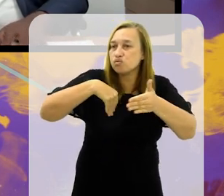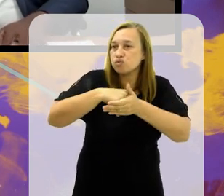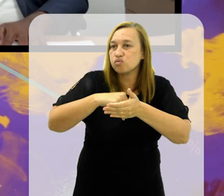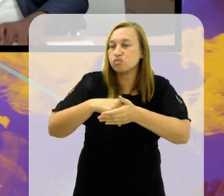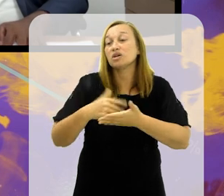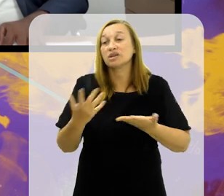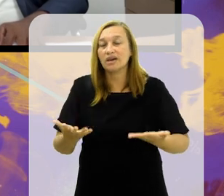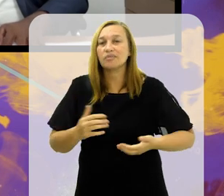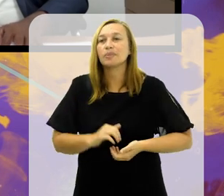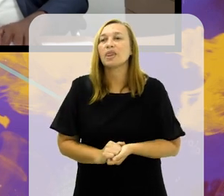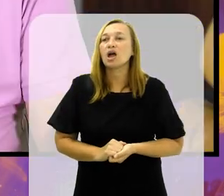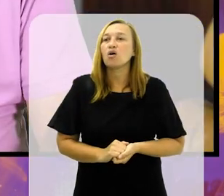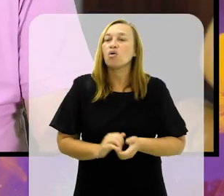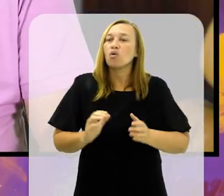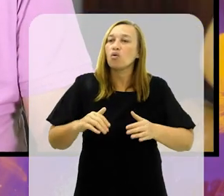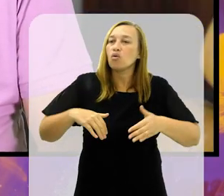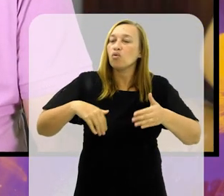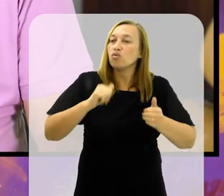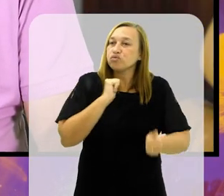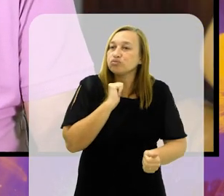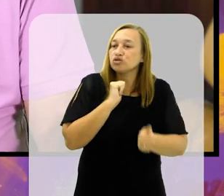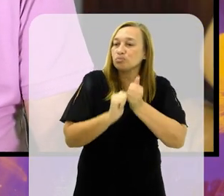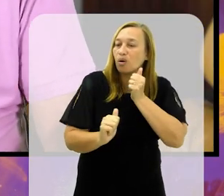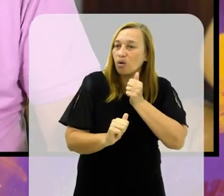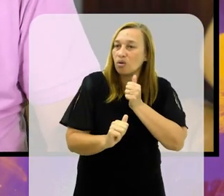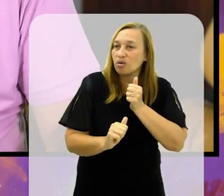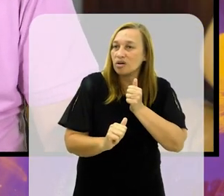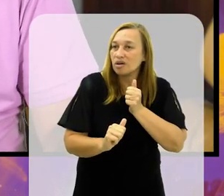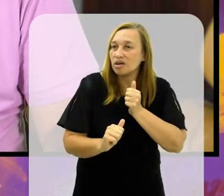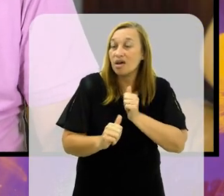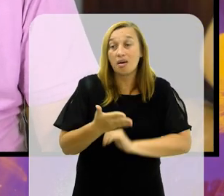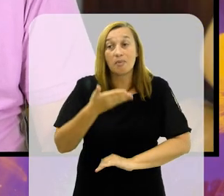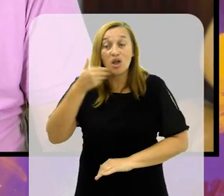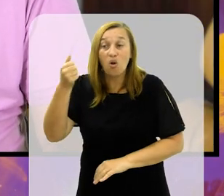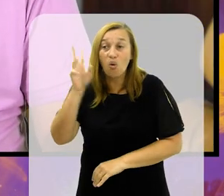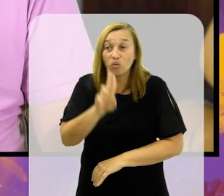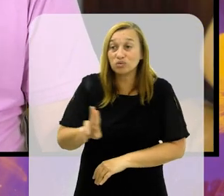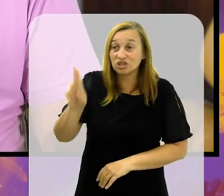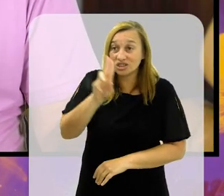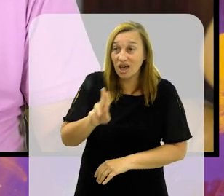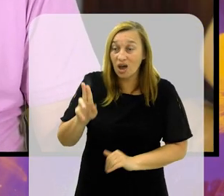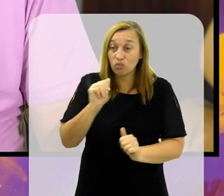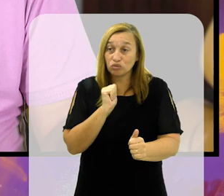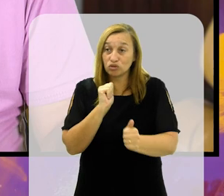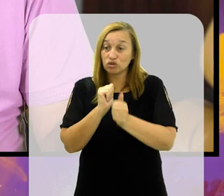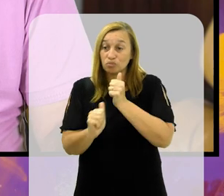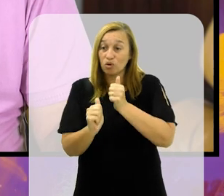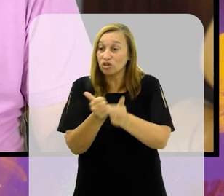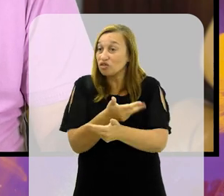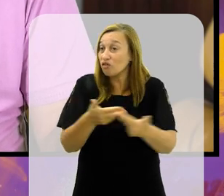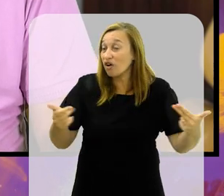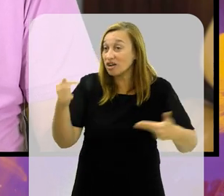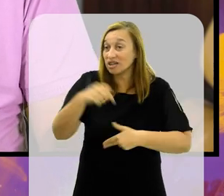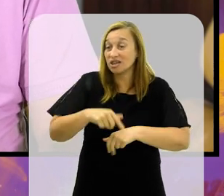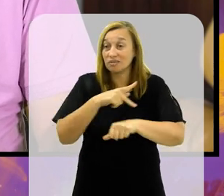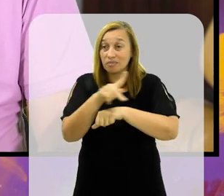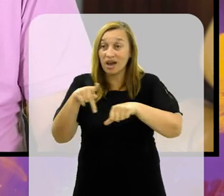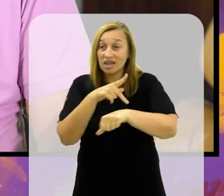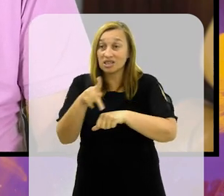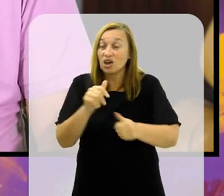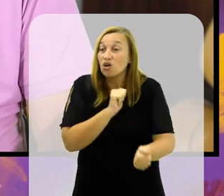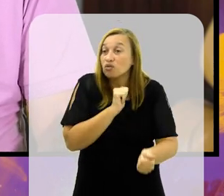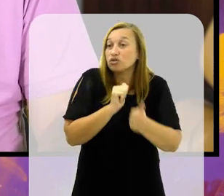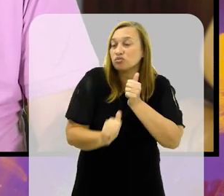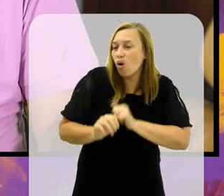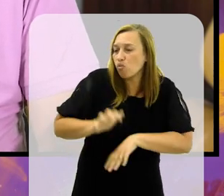é a preferência da grande maioria, o futebol, e nada melhor do que utilizar o esporte aqui do